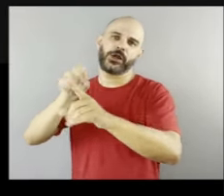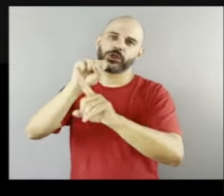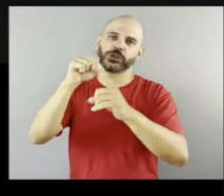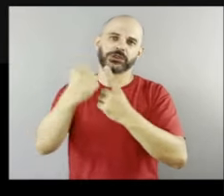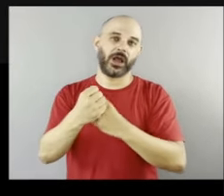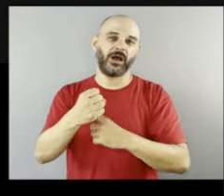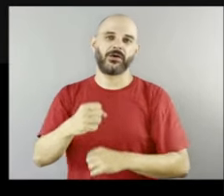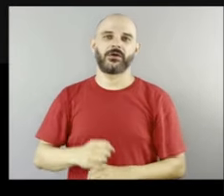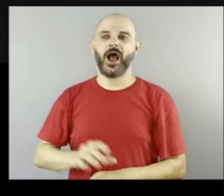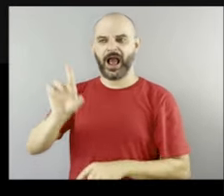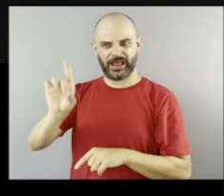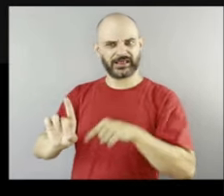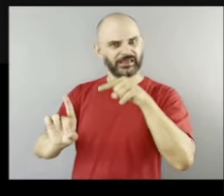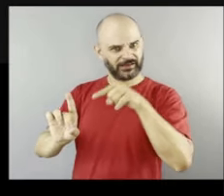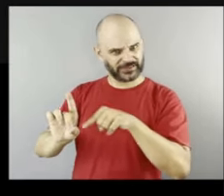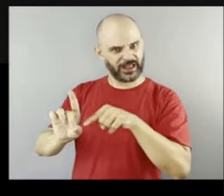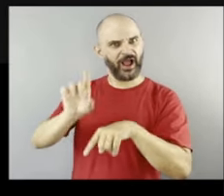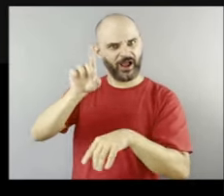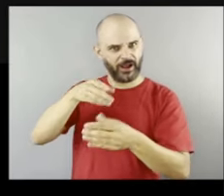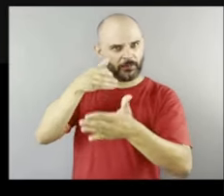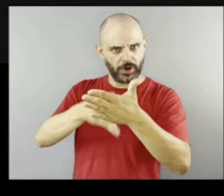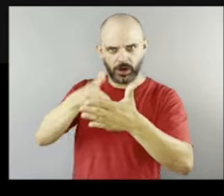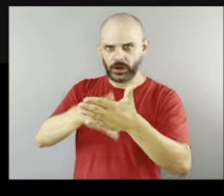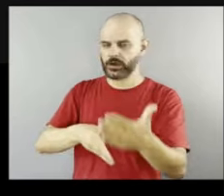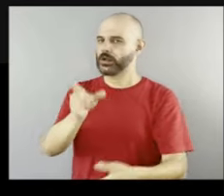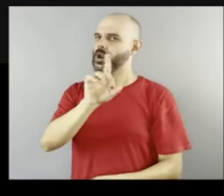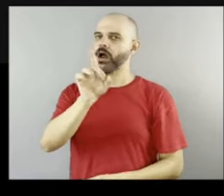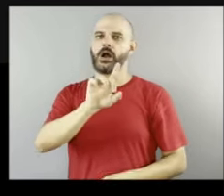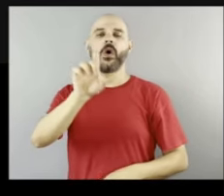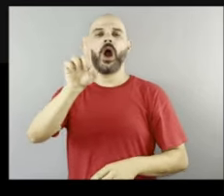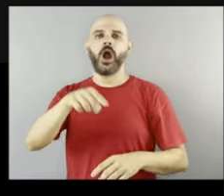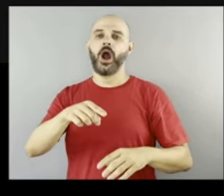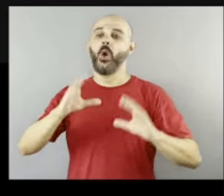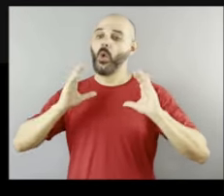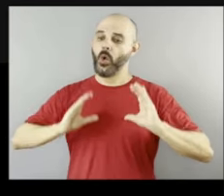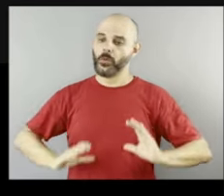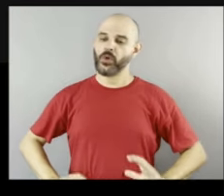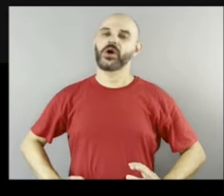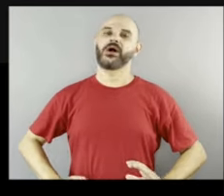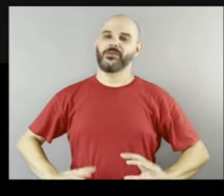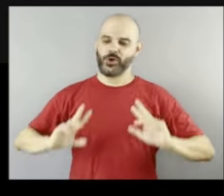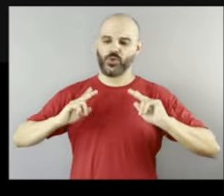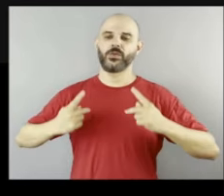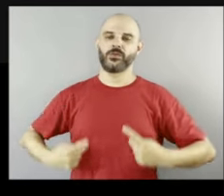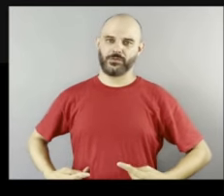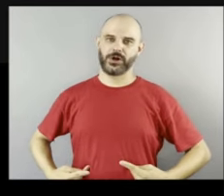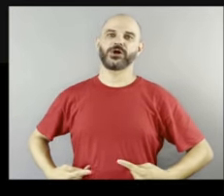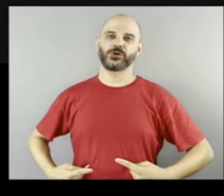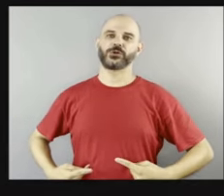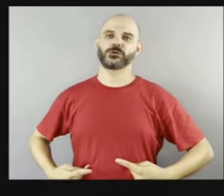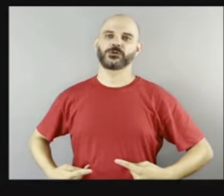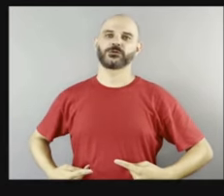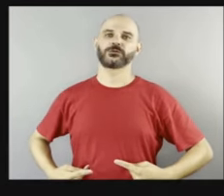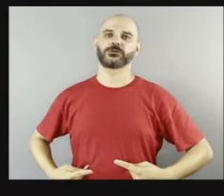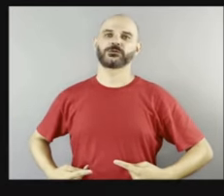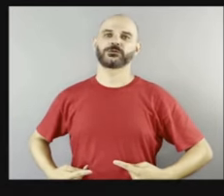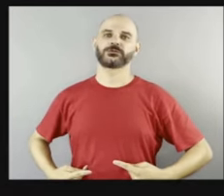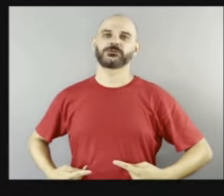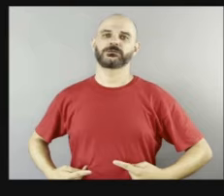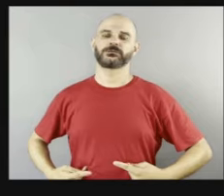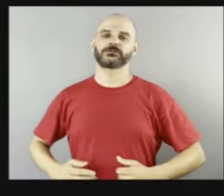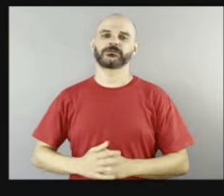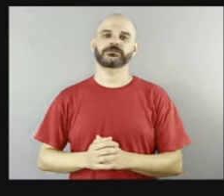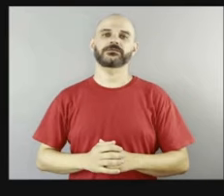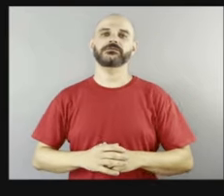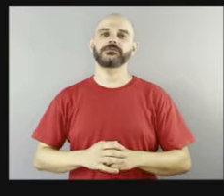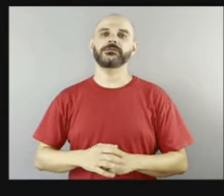síndrome dela que traz essa barreira. É o comportamento humano que impõe essas barreiras para ela. É realmente fantástico.